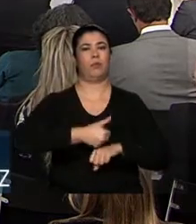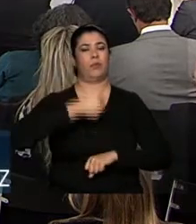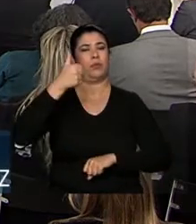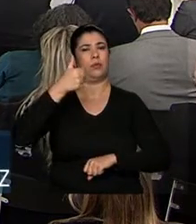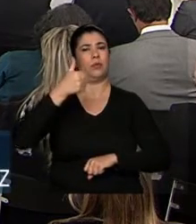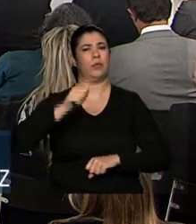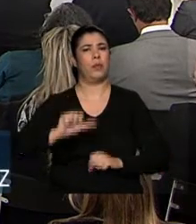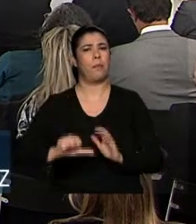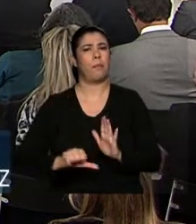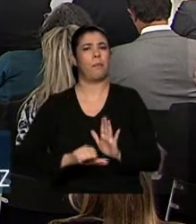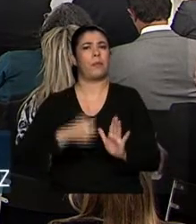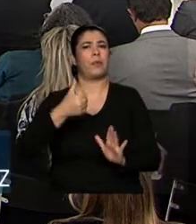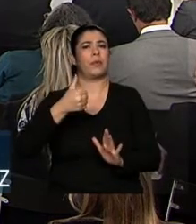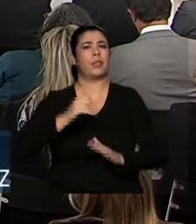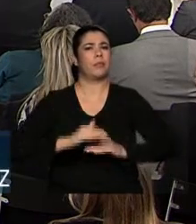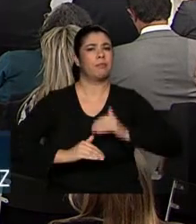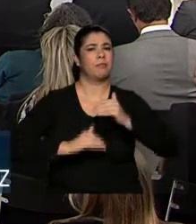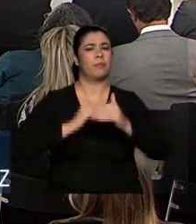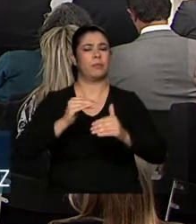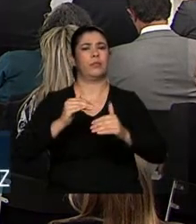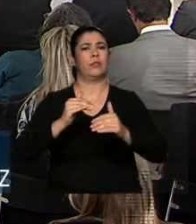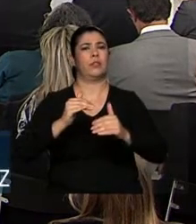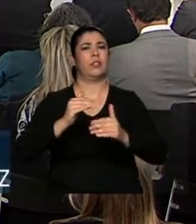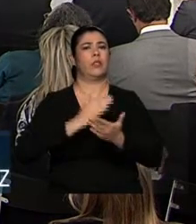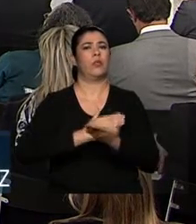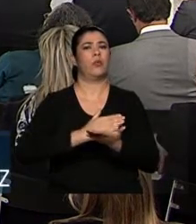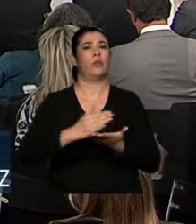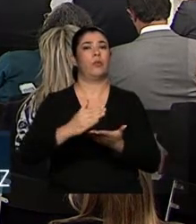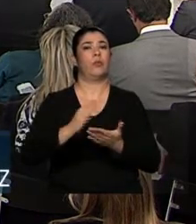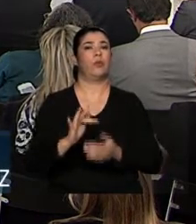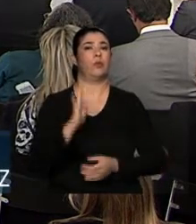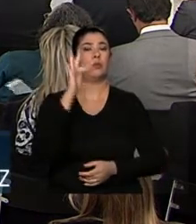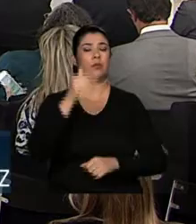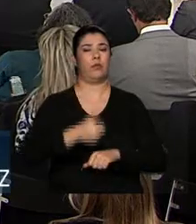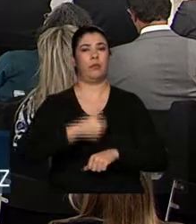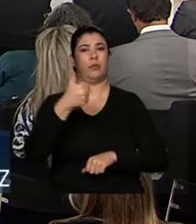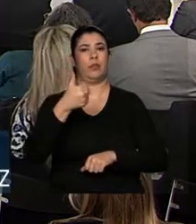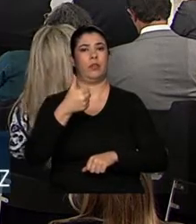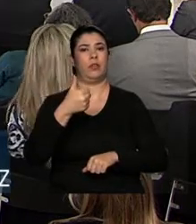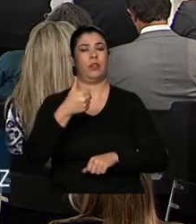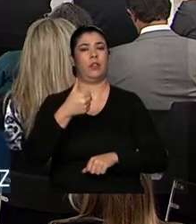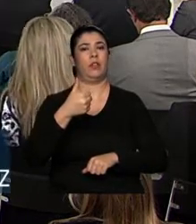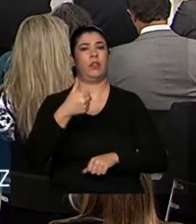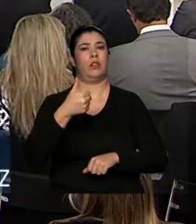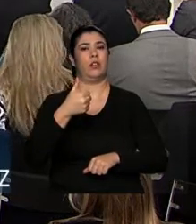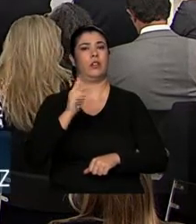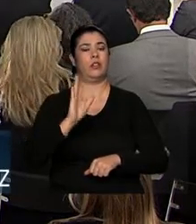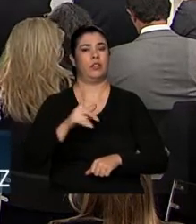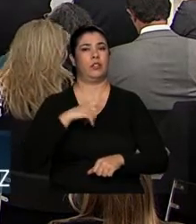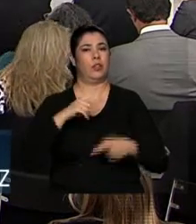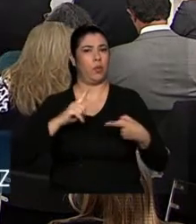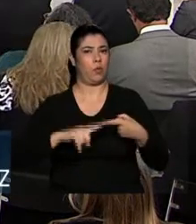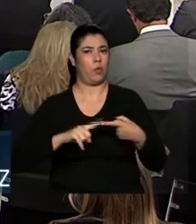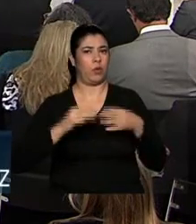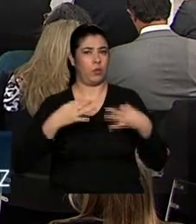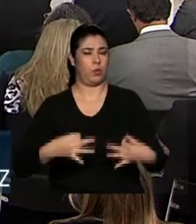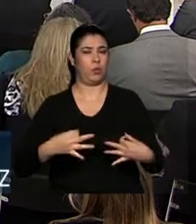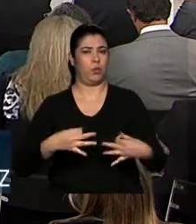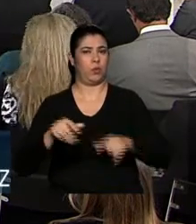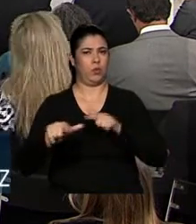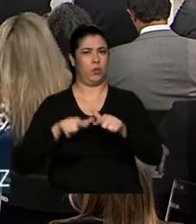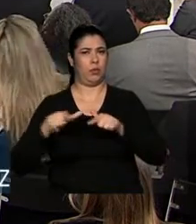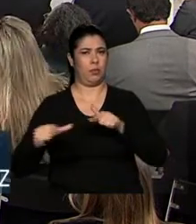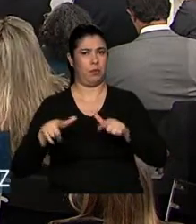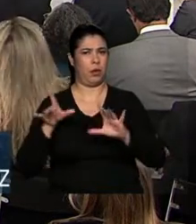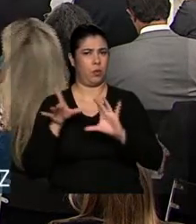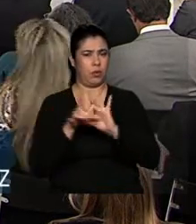passo, ministro, de um futuro melhor em que se combine o trabalho, a